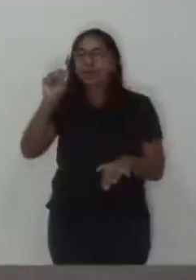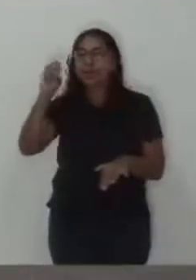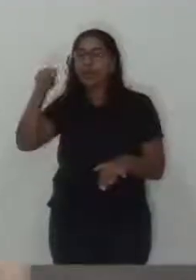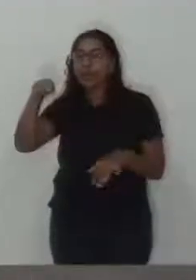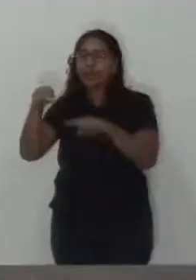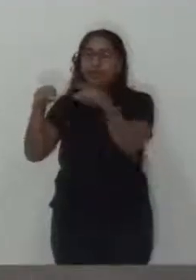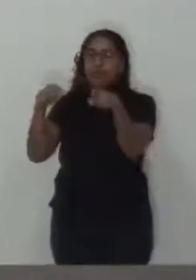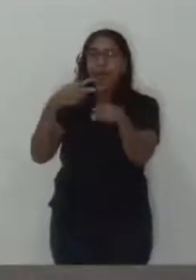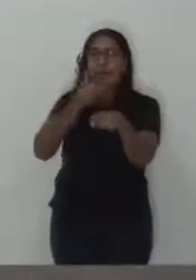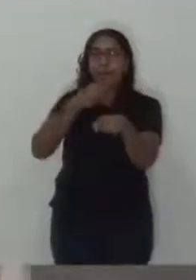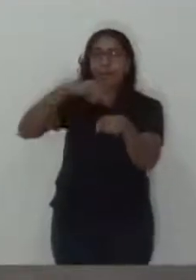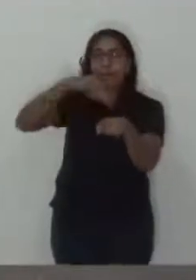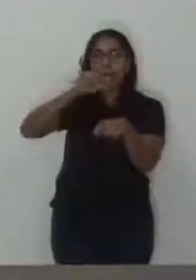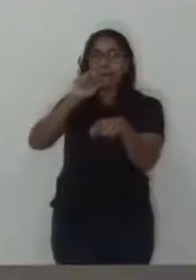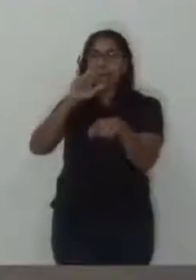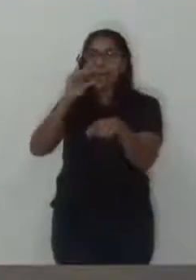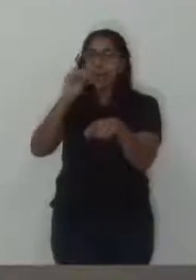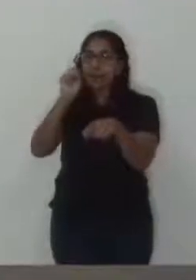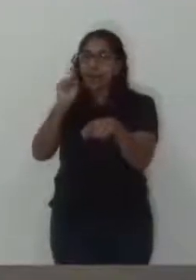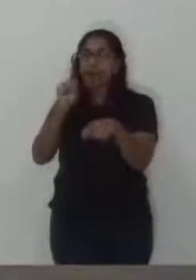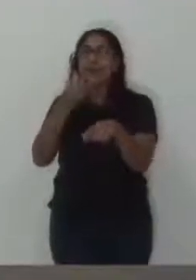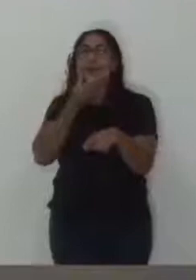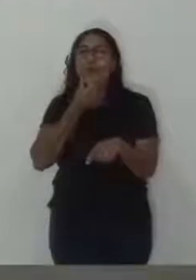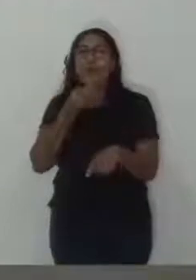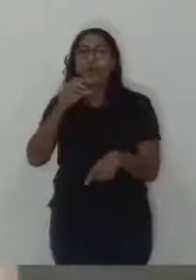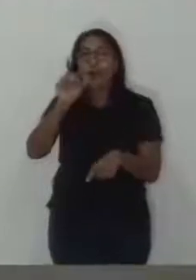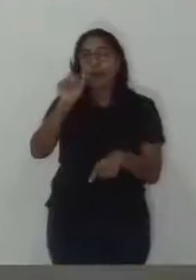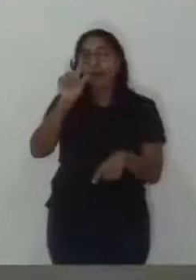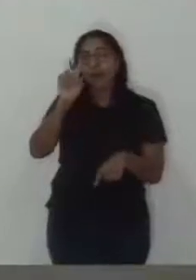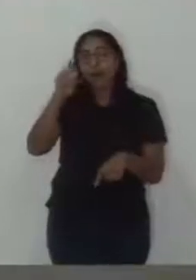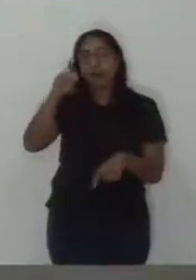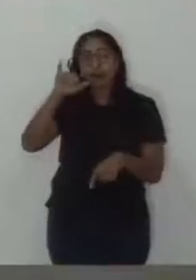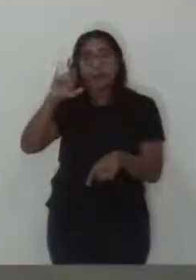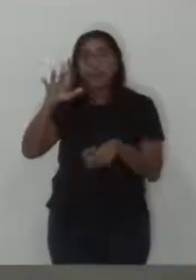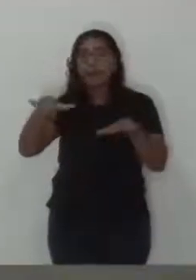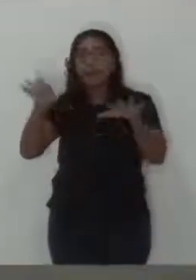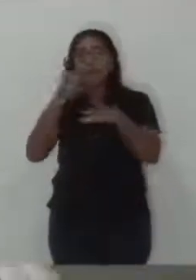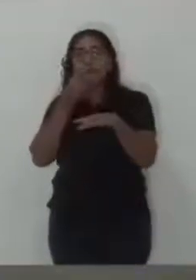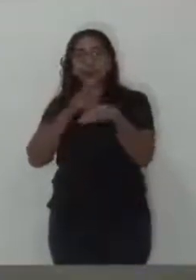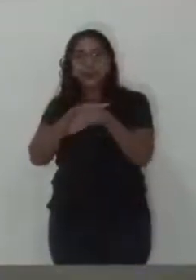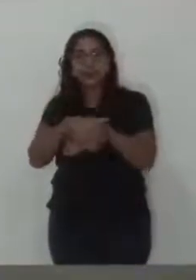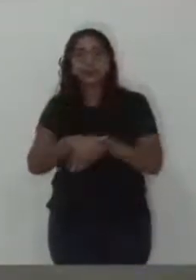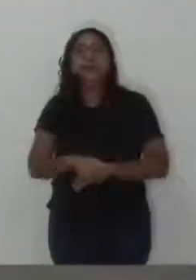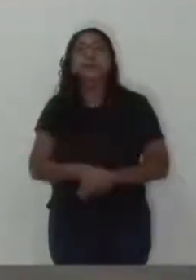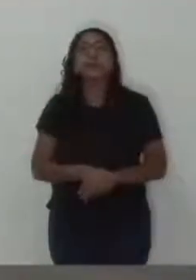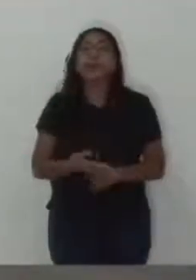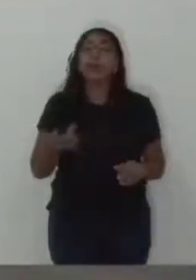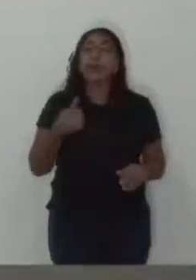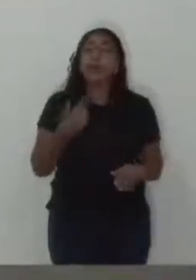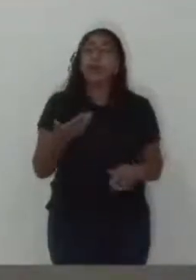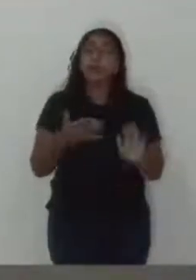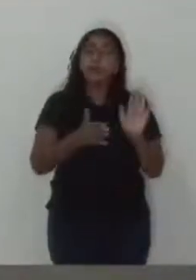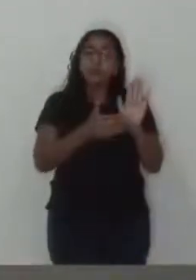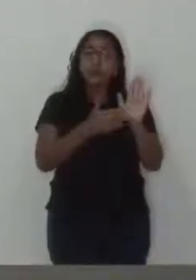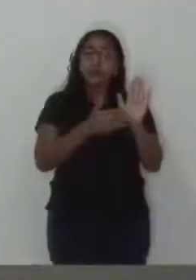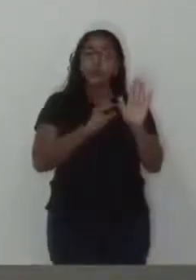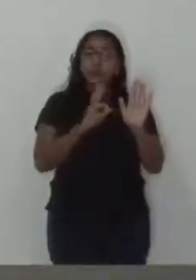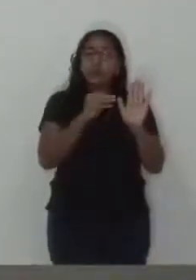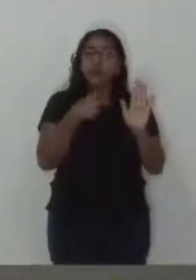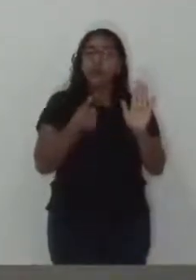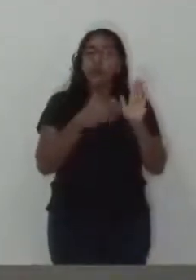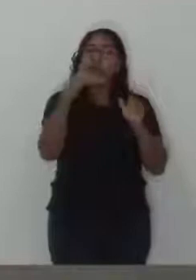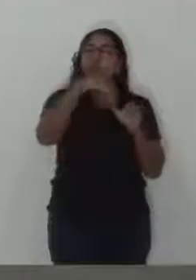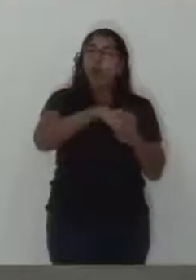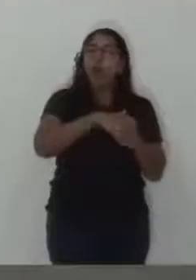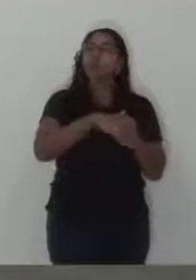com sua esposa, seja bem-vindo a essa casa. Ademizinho, estamos aqui. Boa noite a todos. O eu vou estar favorável a todas as moções hoje? Eu quero justificar